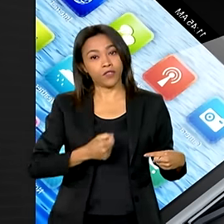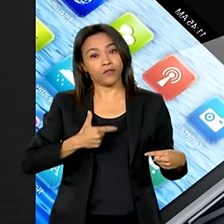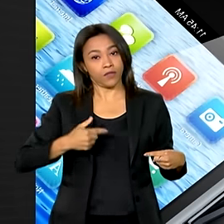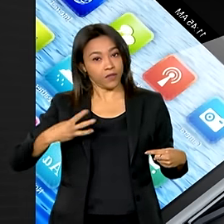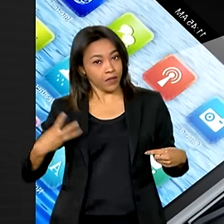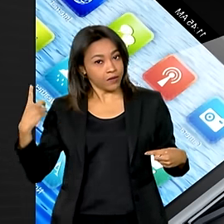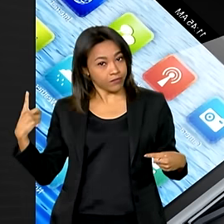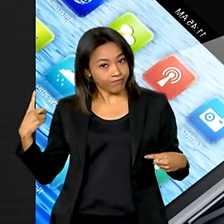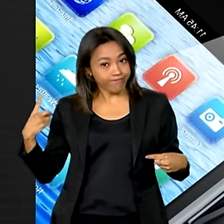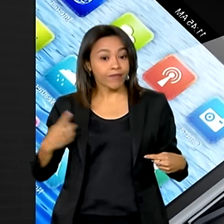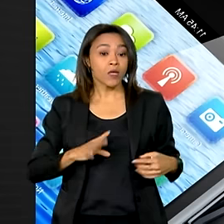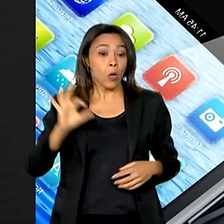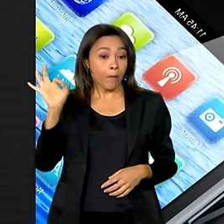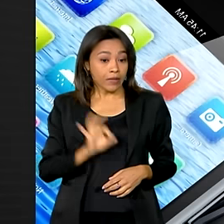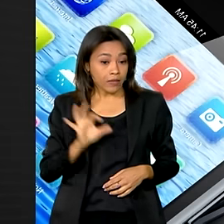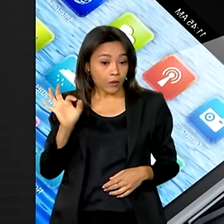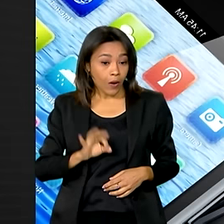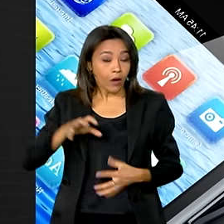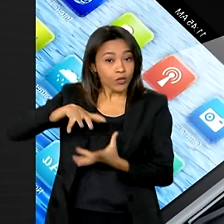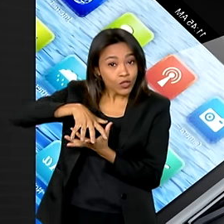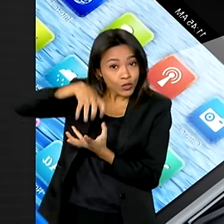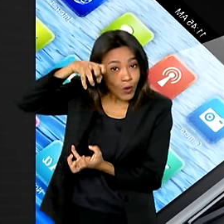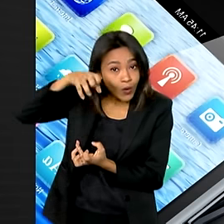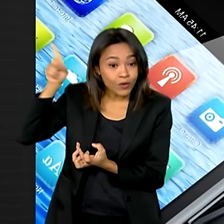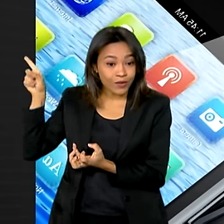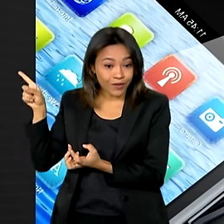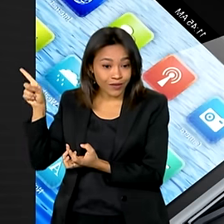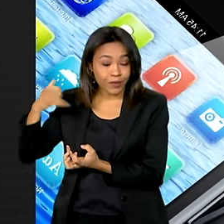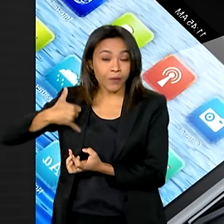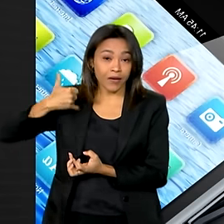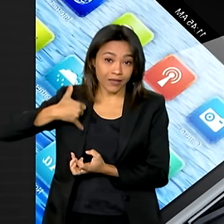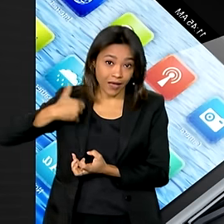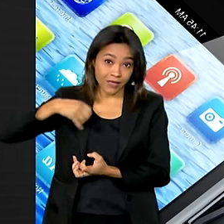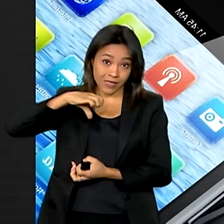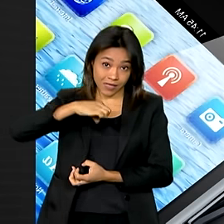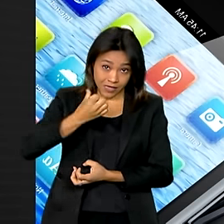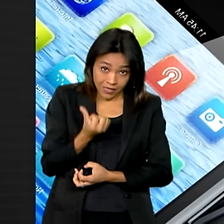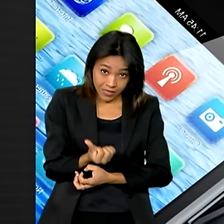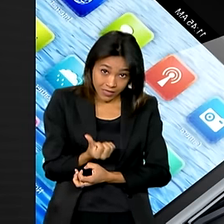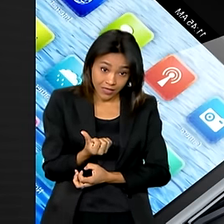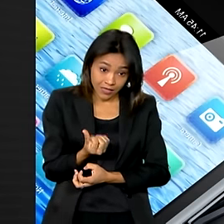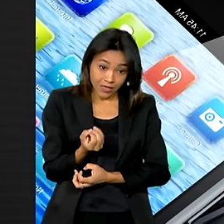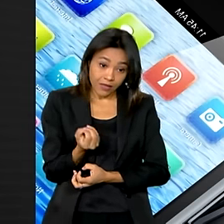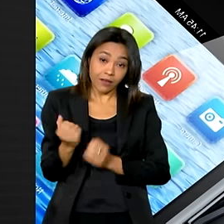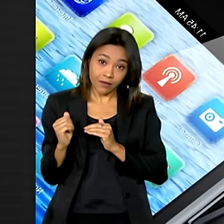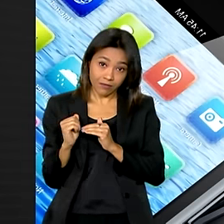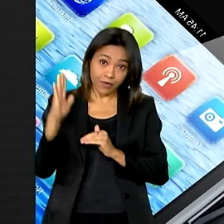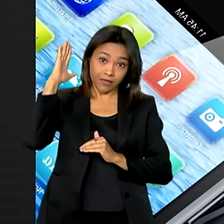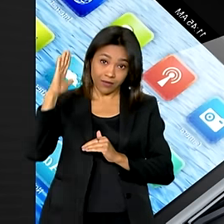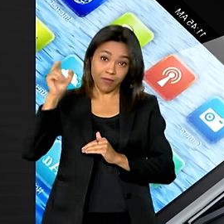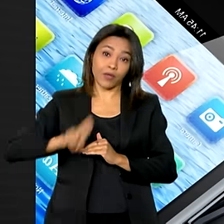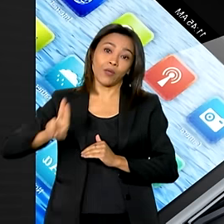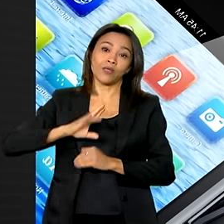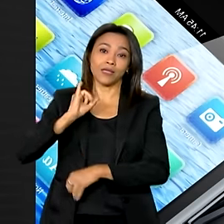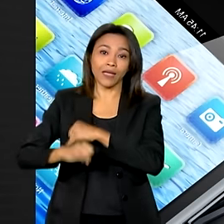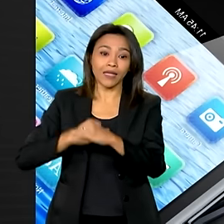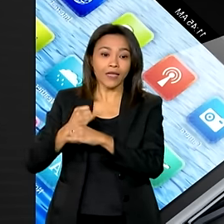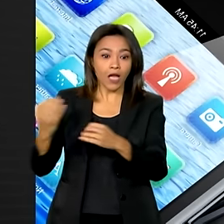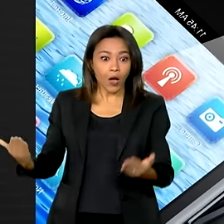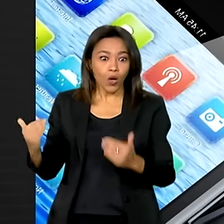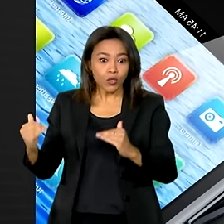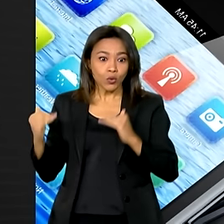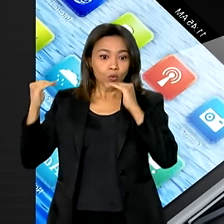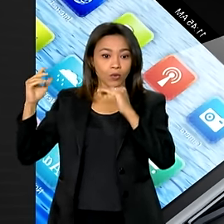O percentual de idosos com 60 anos ou mais que utilizam a internet subiu de